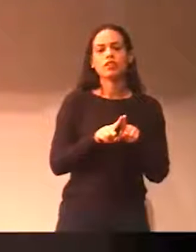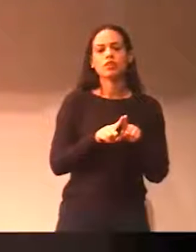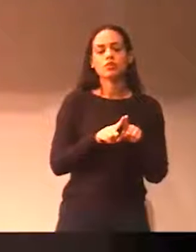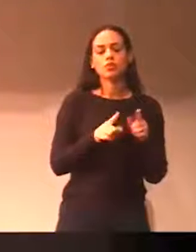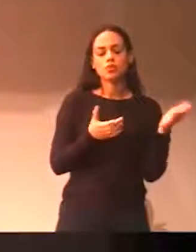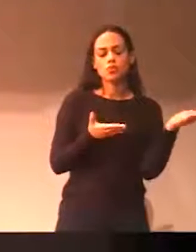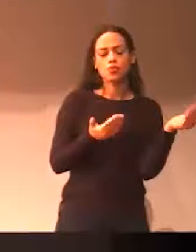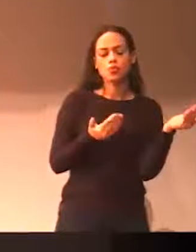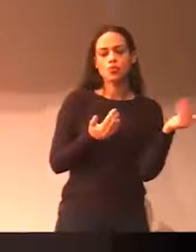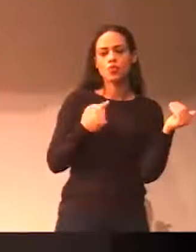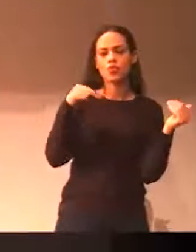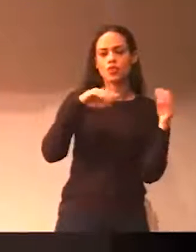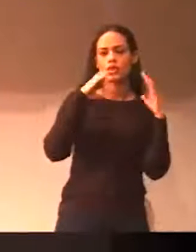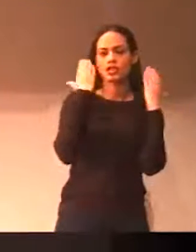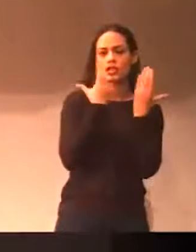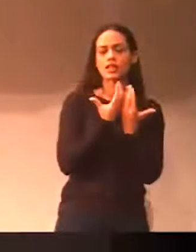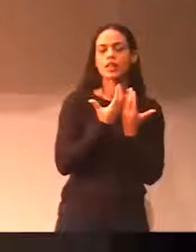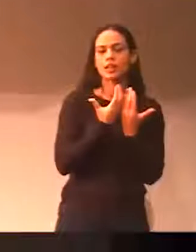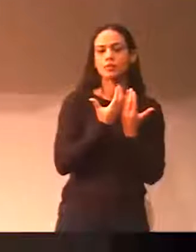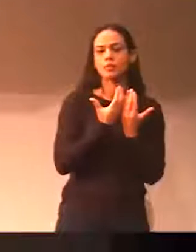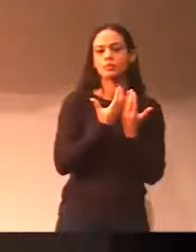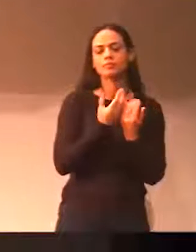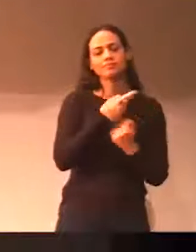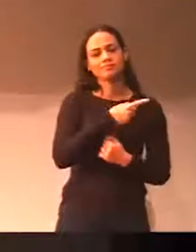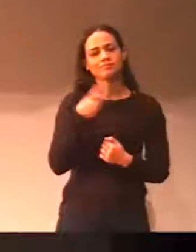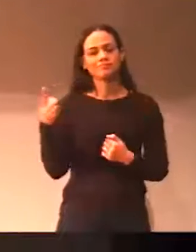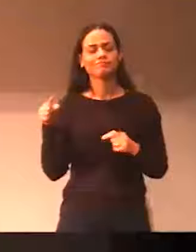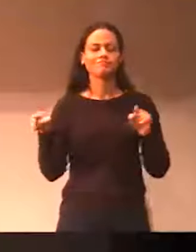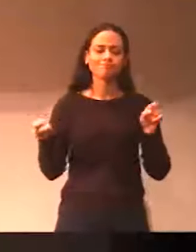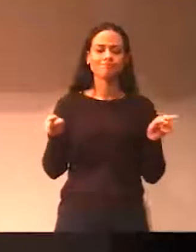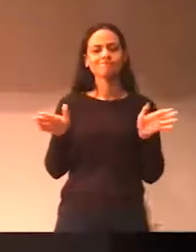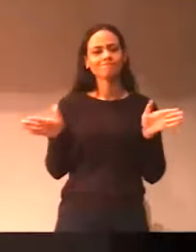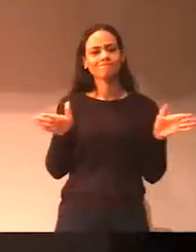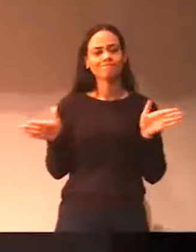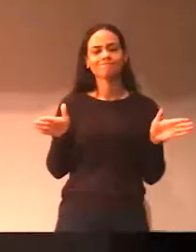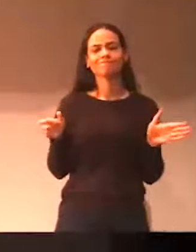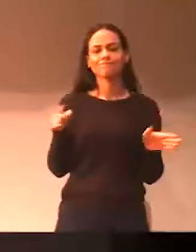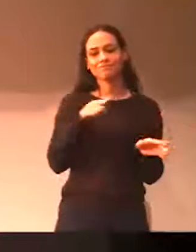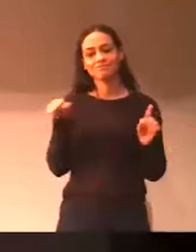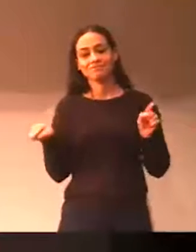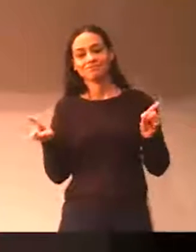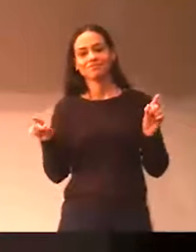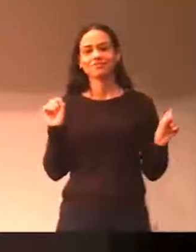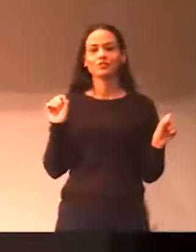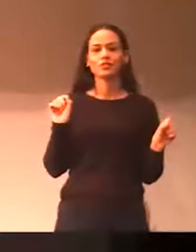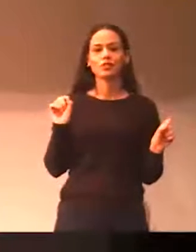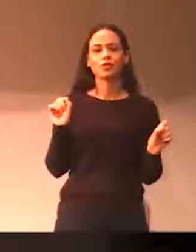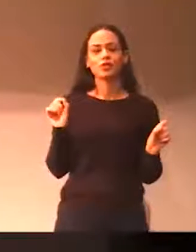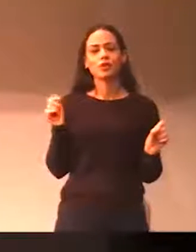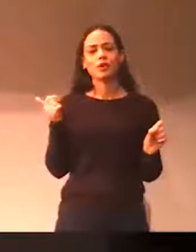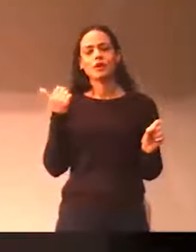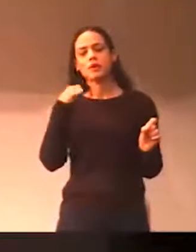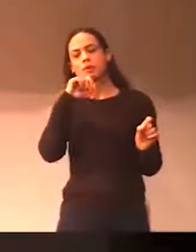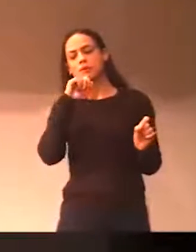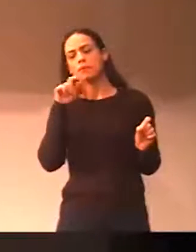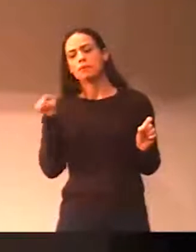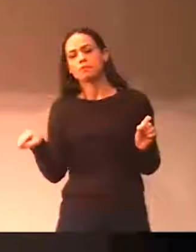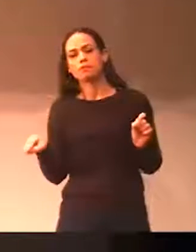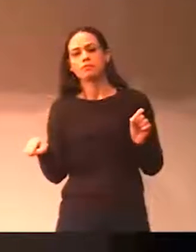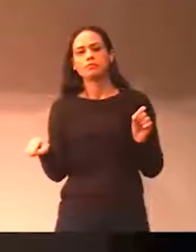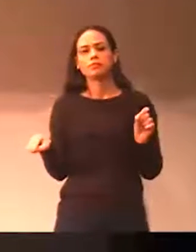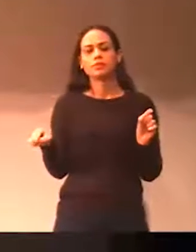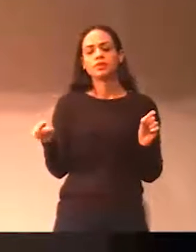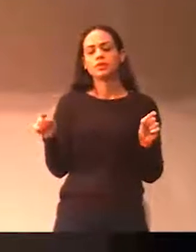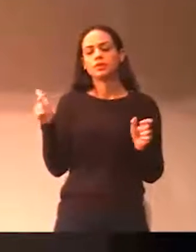não há motivo para não se envolver amanhã. Venham, saiam de casa, escolham, mandem o marido em um, a esposa no outro, e que a gente